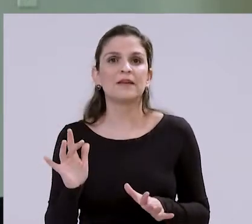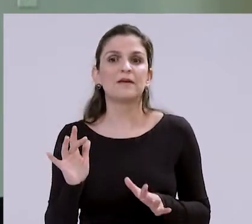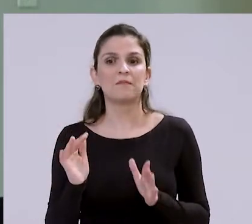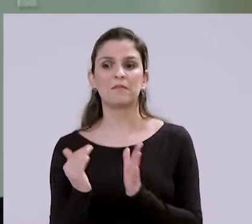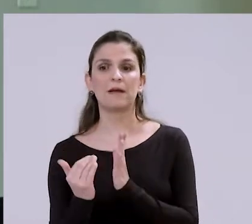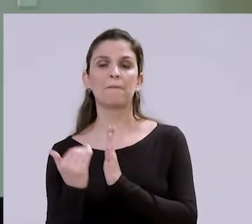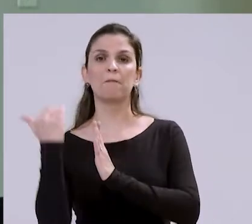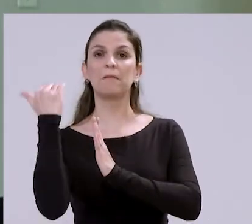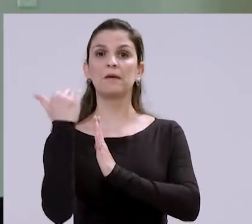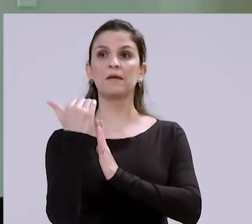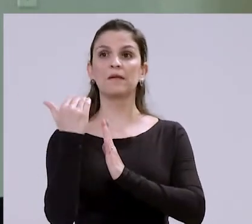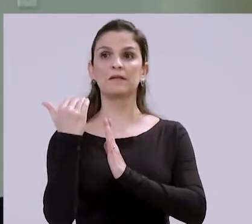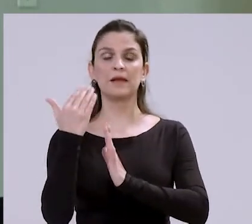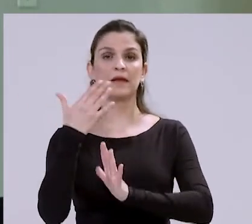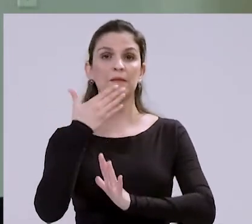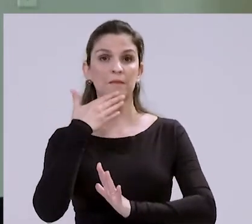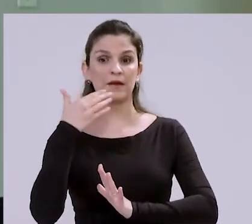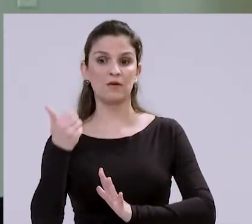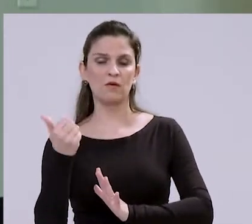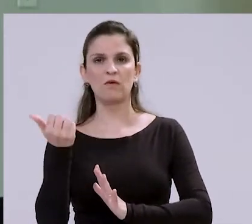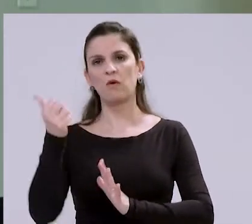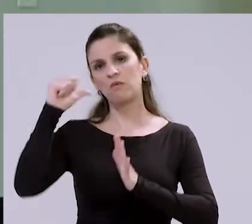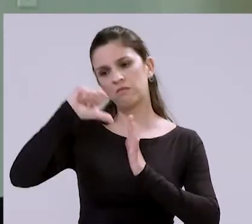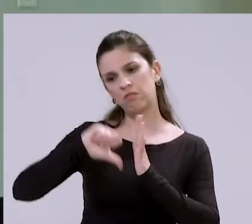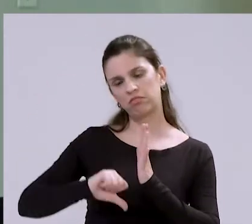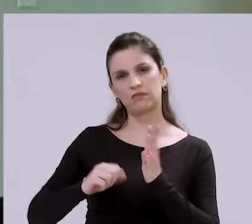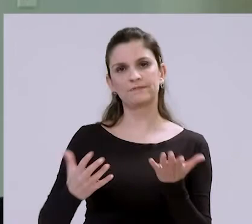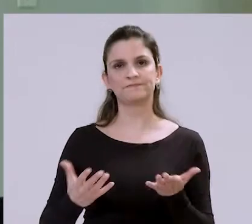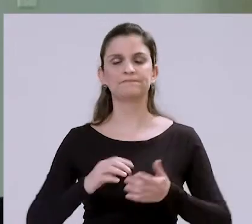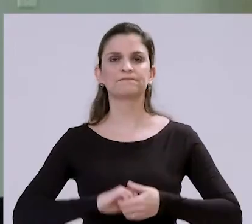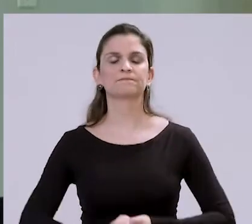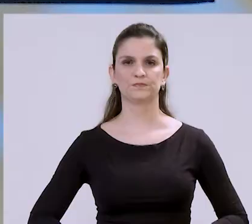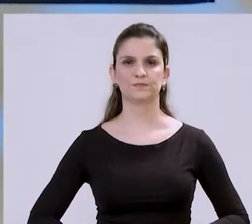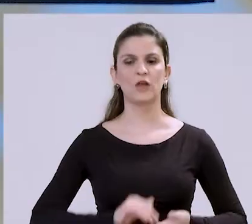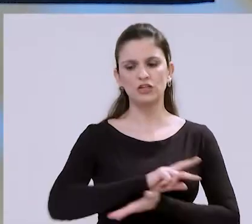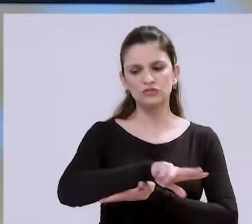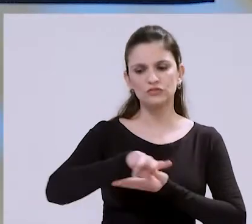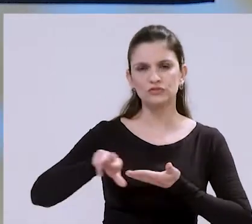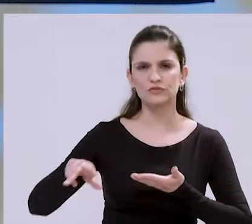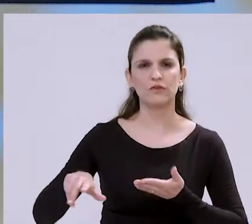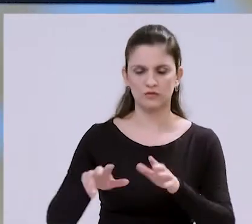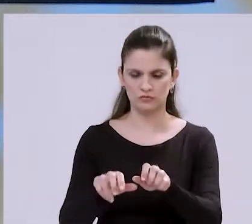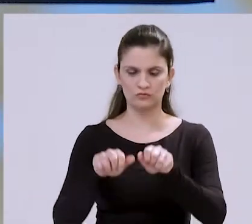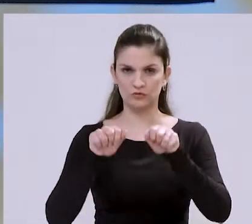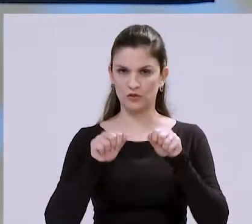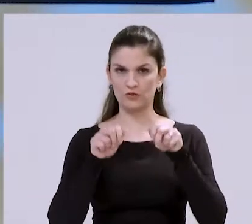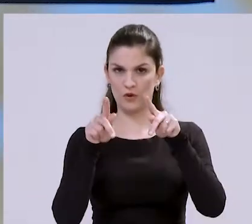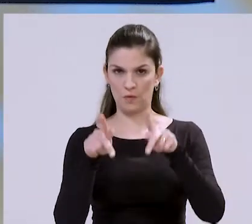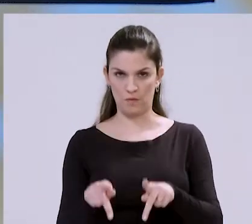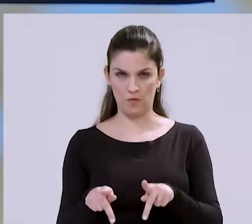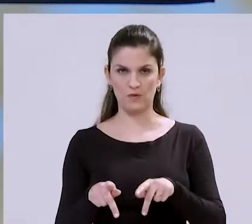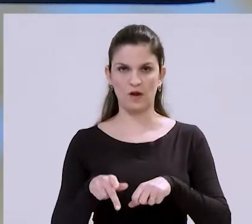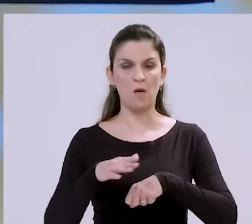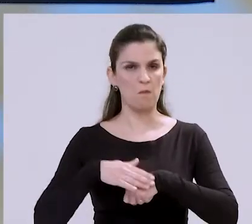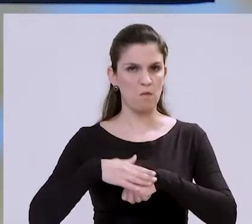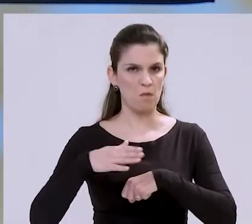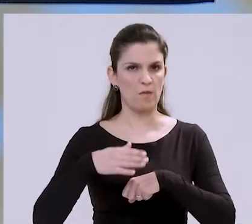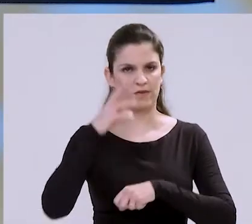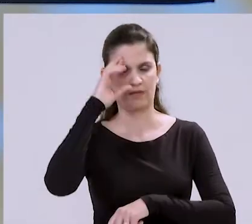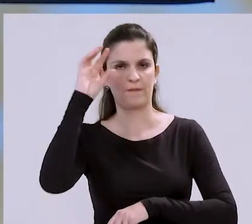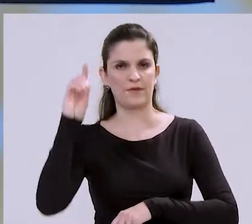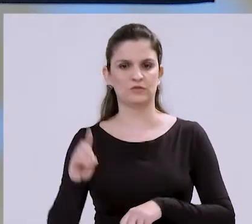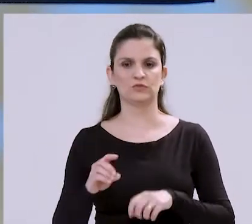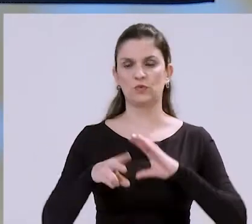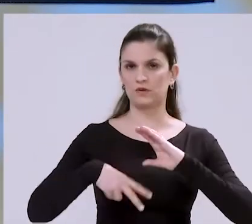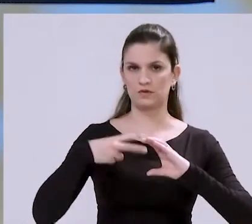no sentido de ter um abrandamento nesse cenário, um agravamento. Na série de audiências públicas convocada pela mesa